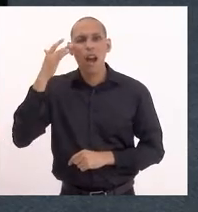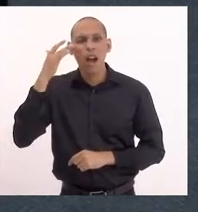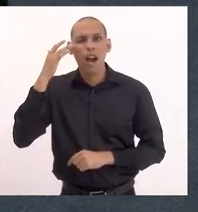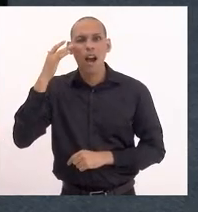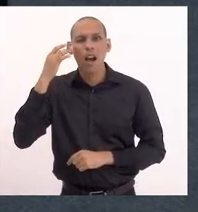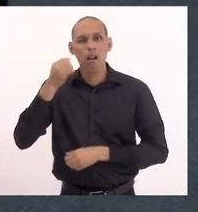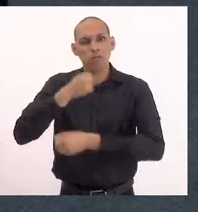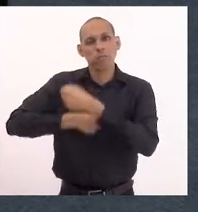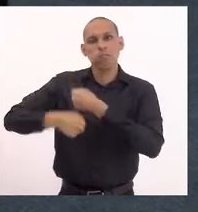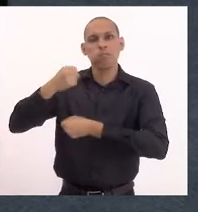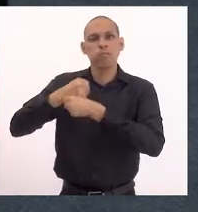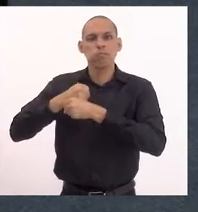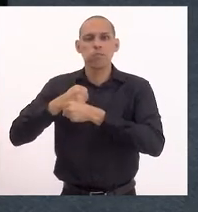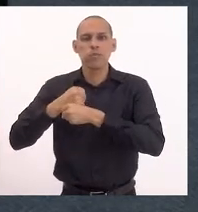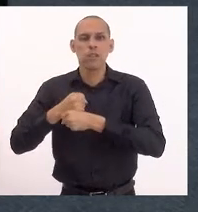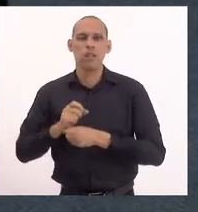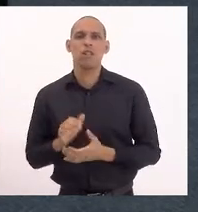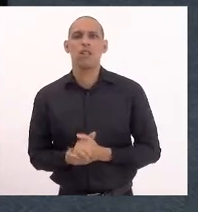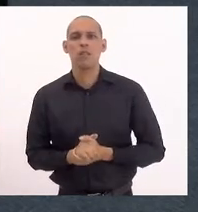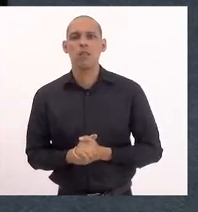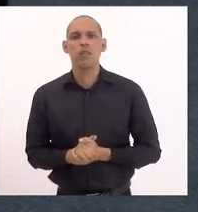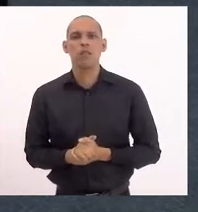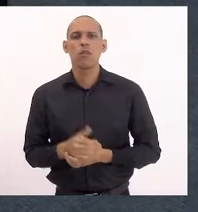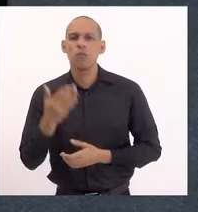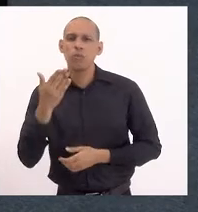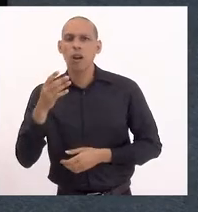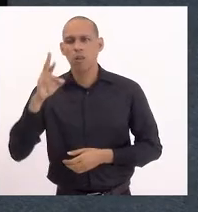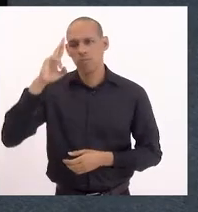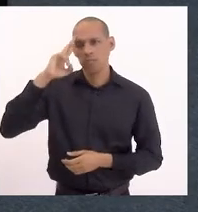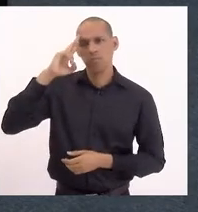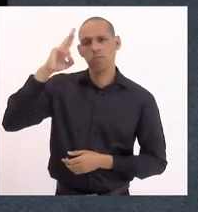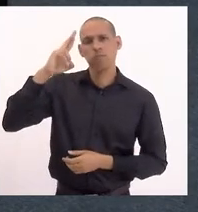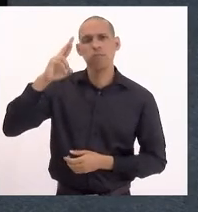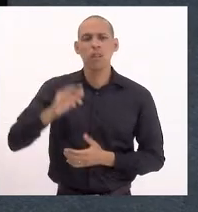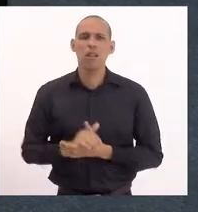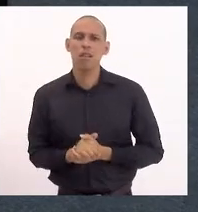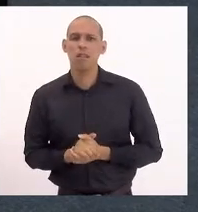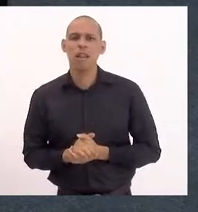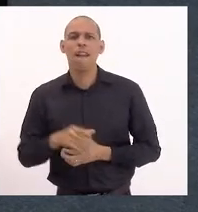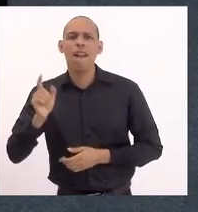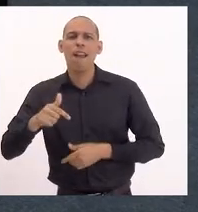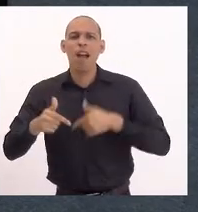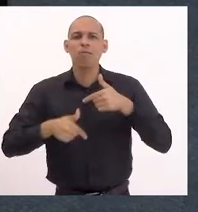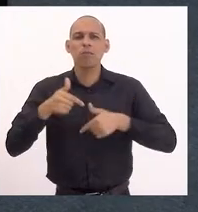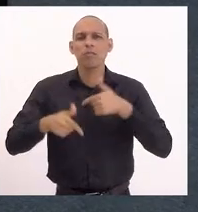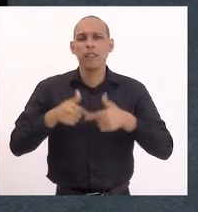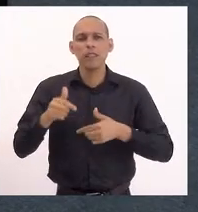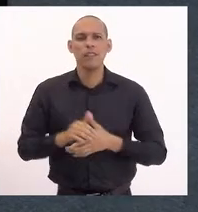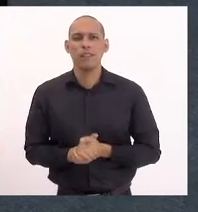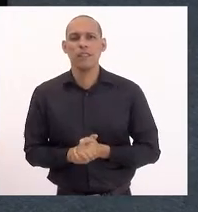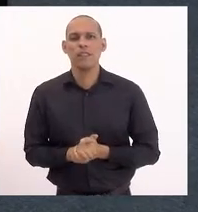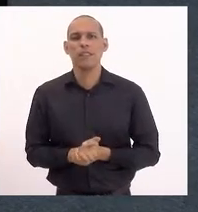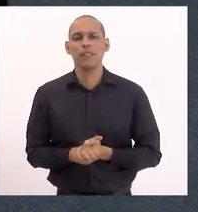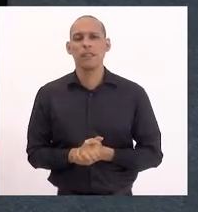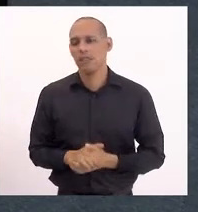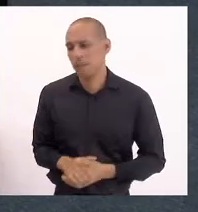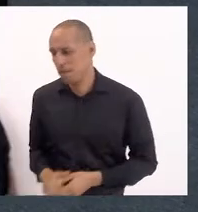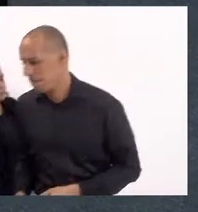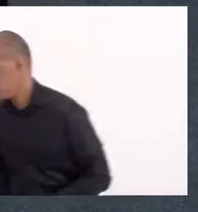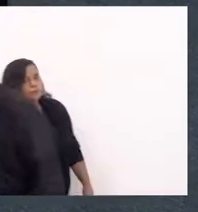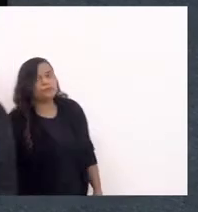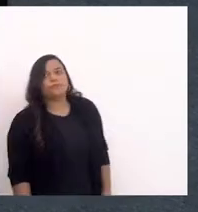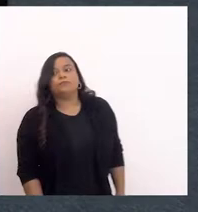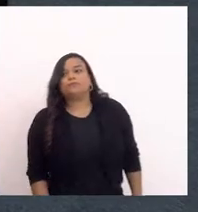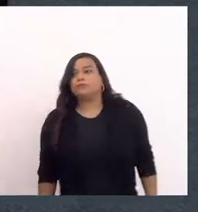ano passado, André, e sob a sua liderança, fez um dos trabalhos mais criteriosos sobre o